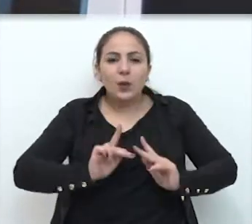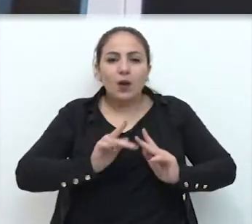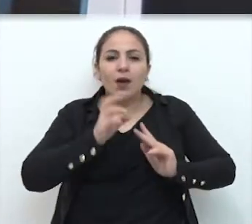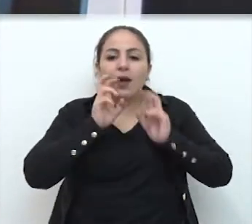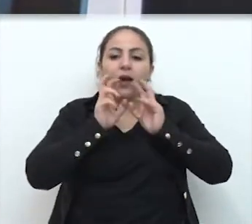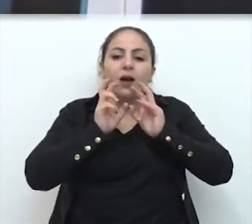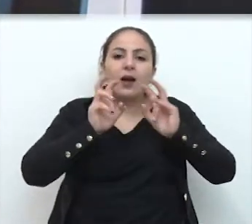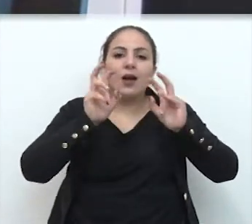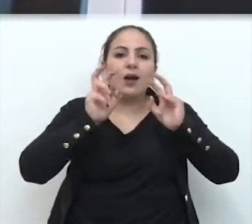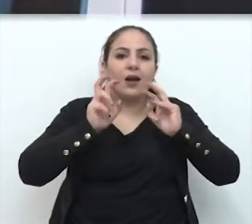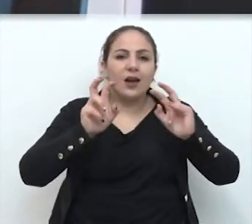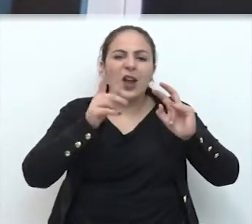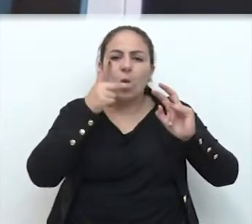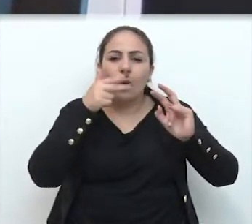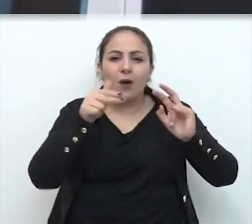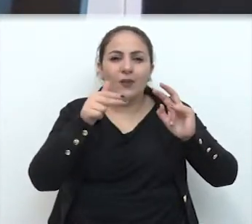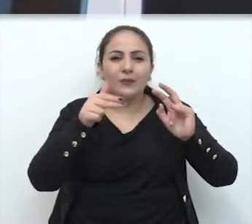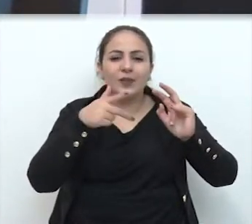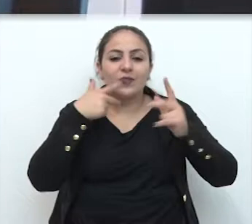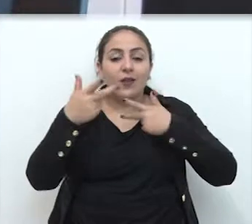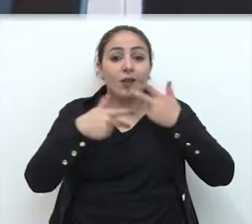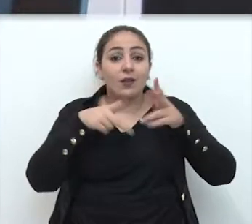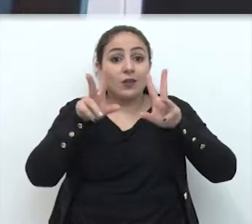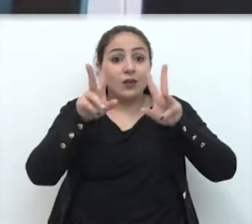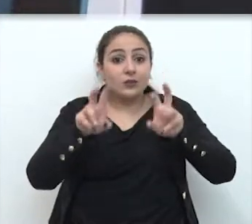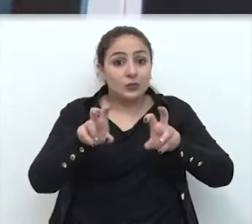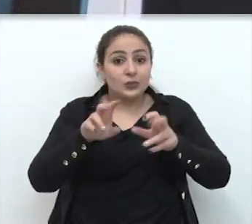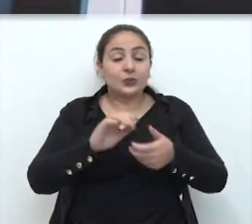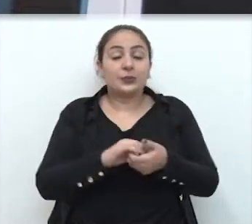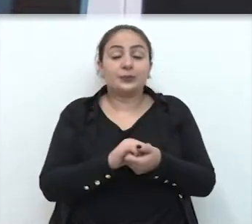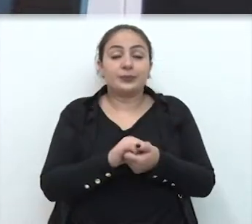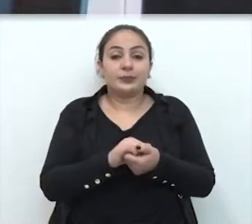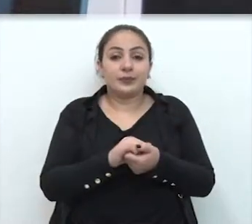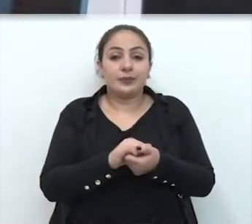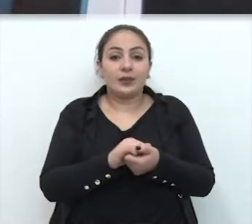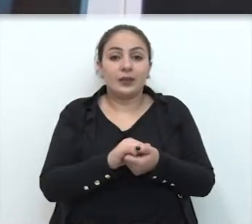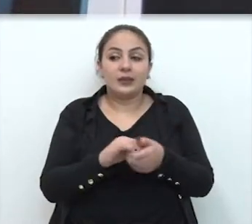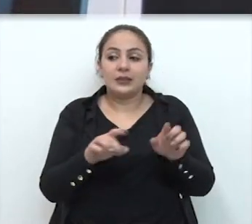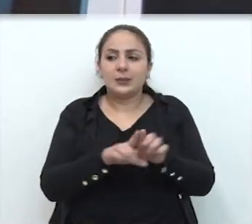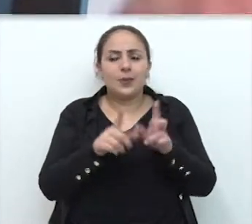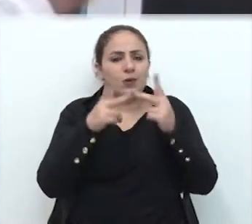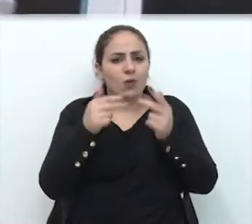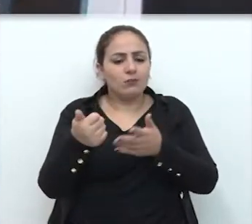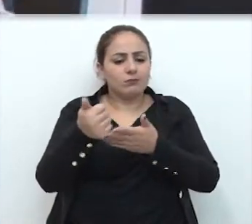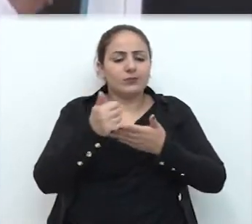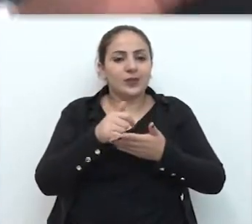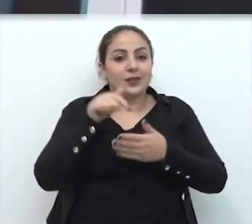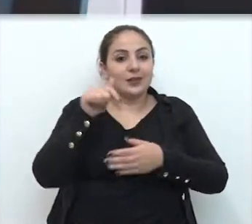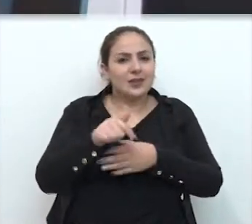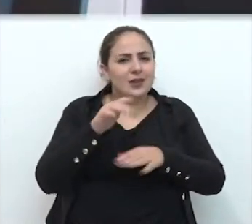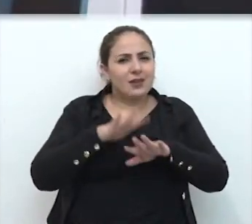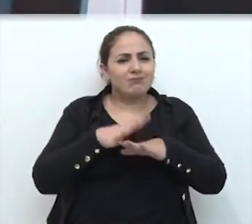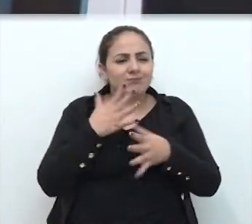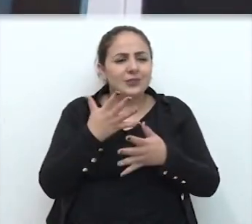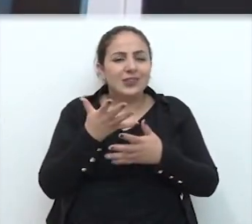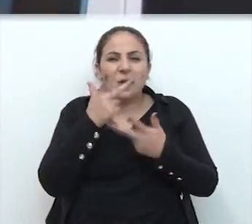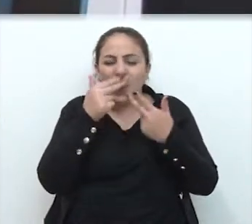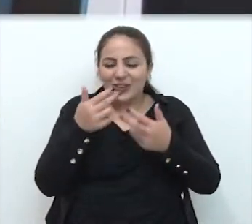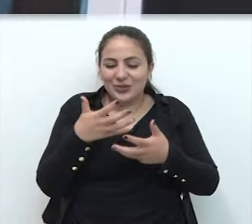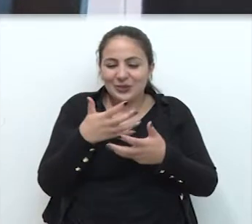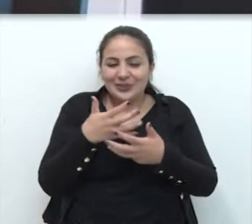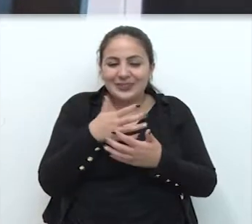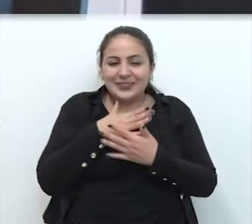pessoa que realmente está gritando sobre essa questão. E ou mesmo essa aqui, que parece tão